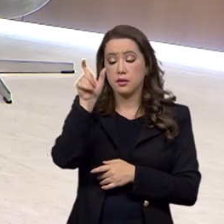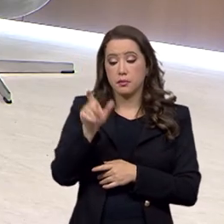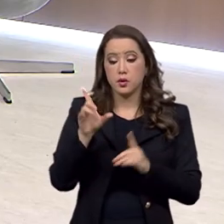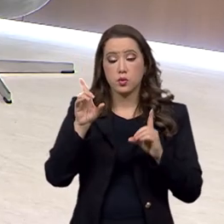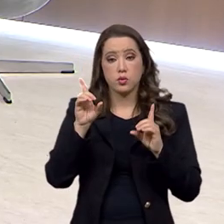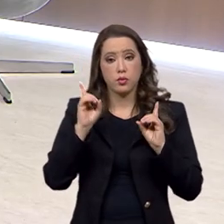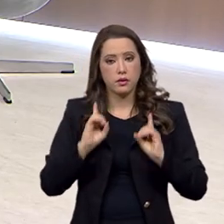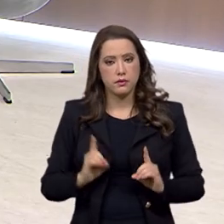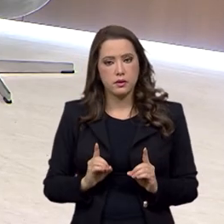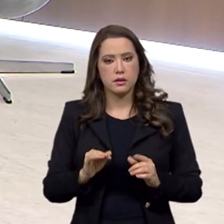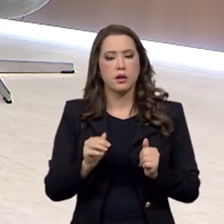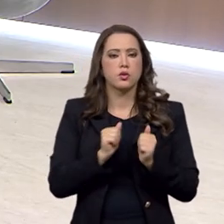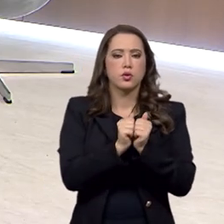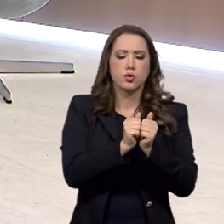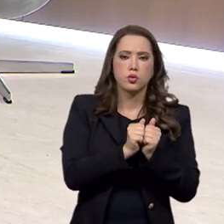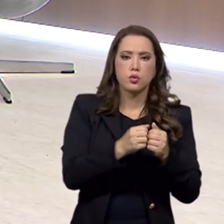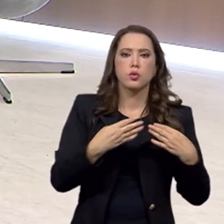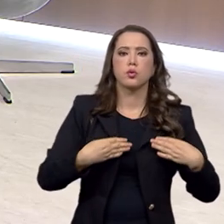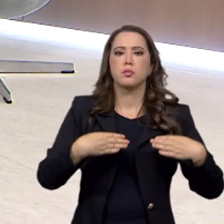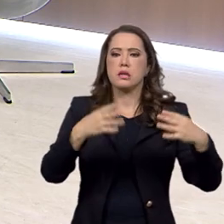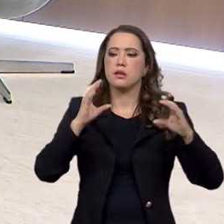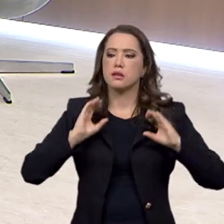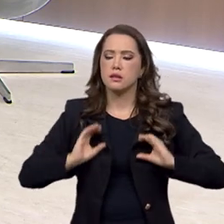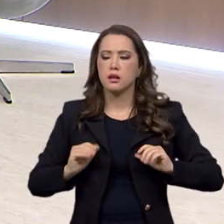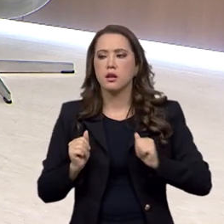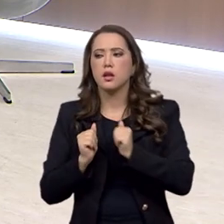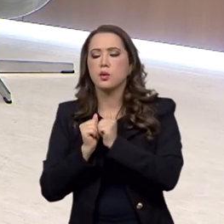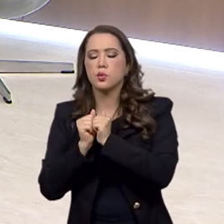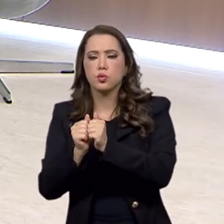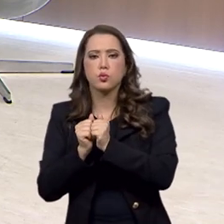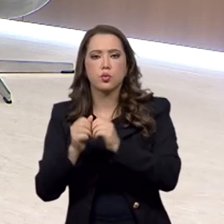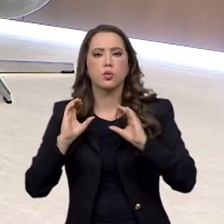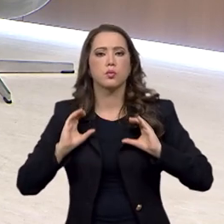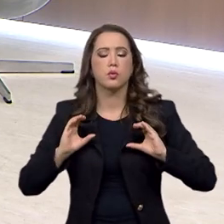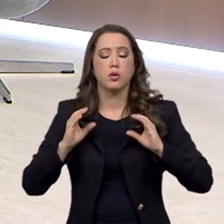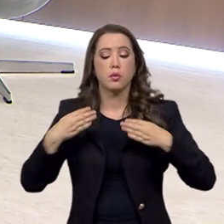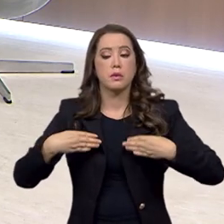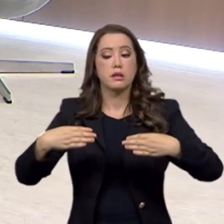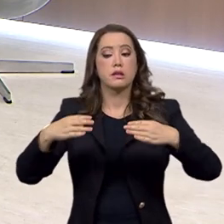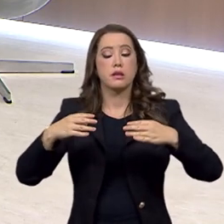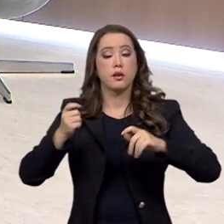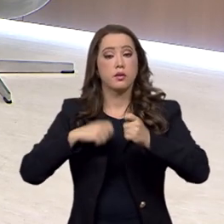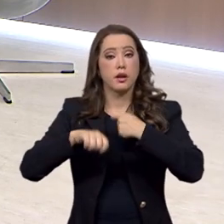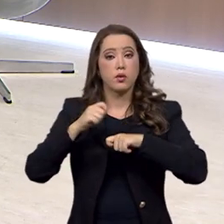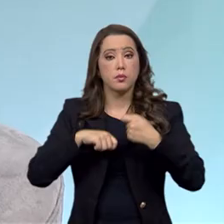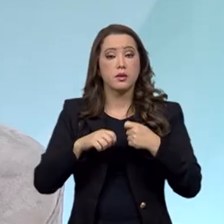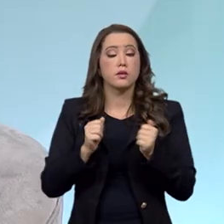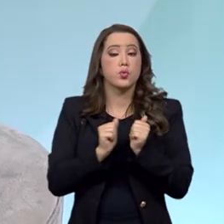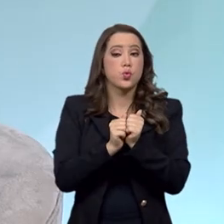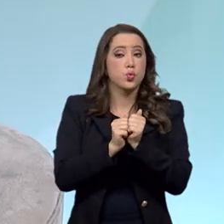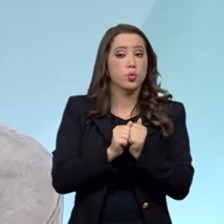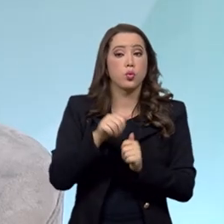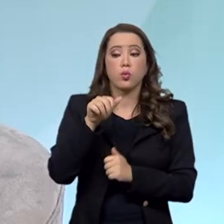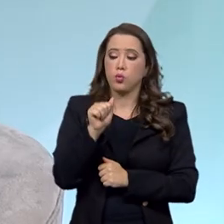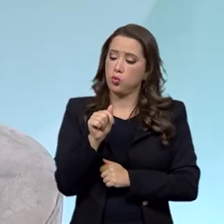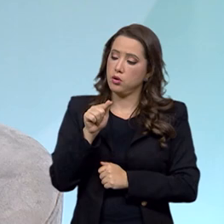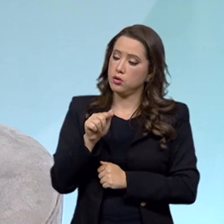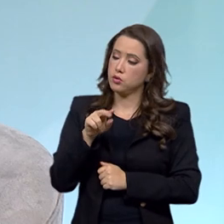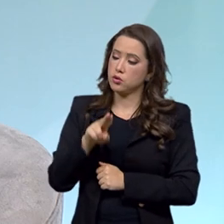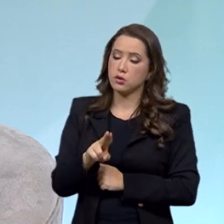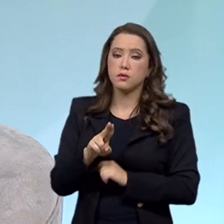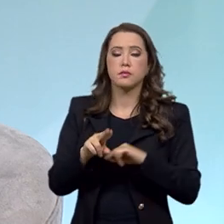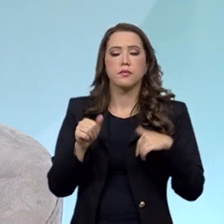parceiros, com o Ministério da Cidadania, Ministério da Economia, Advocacia Geral da União. Foi